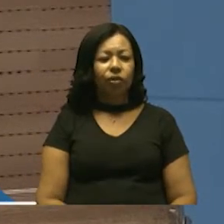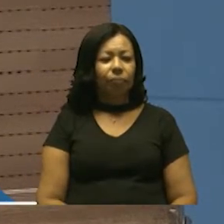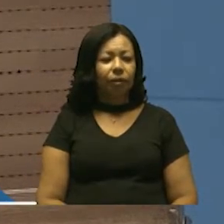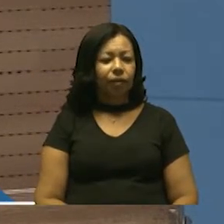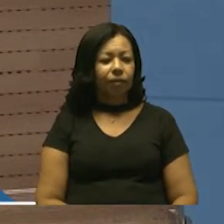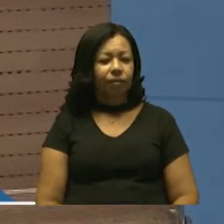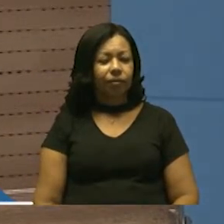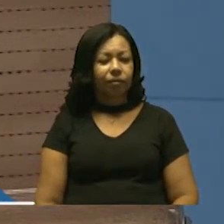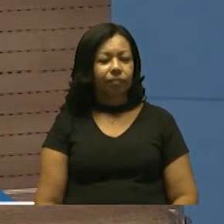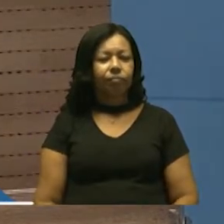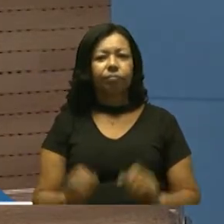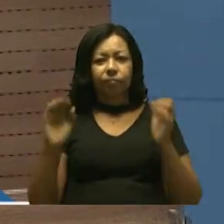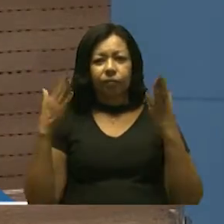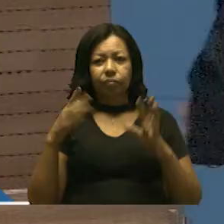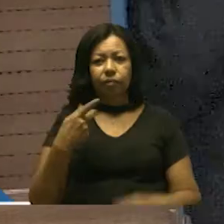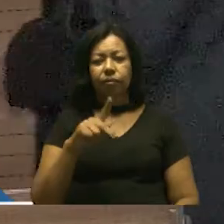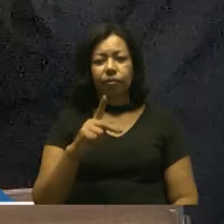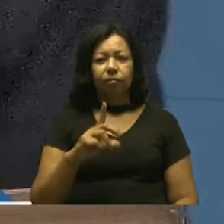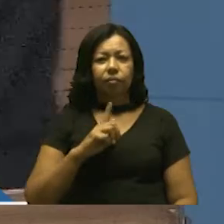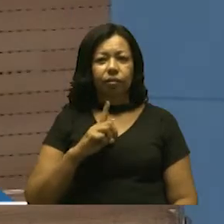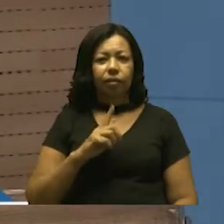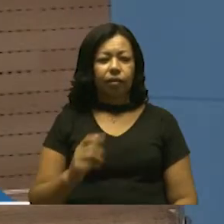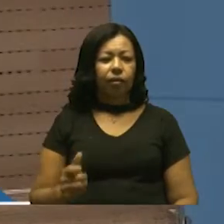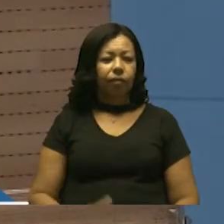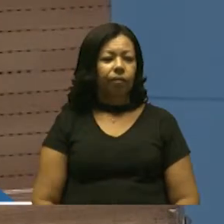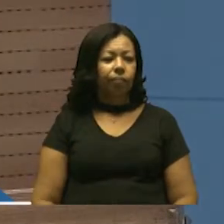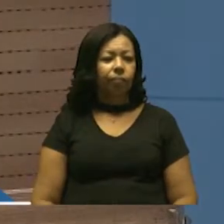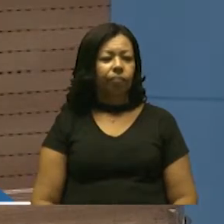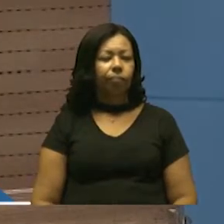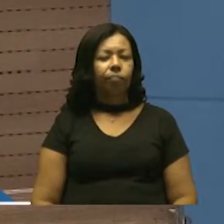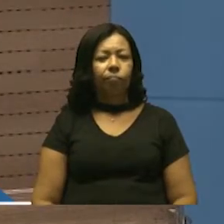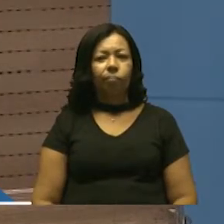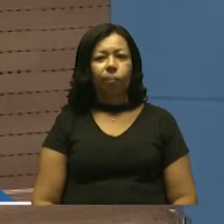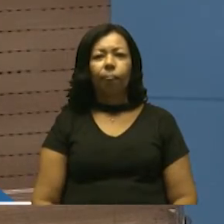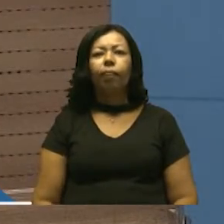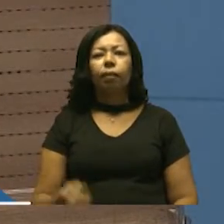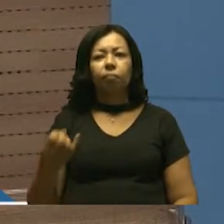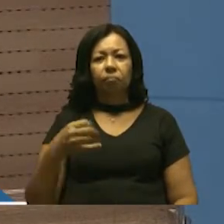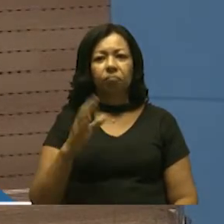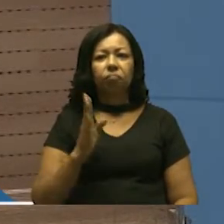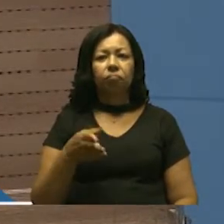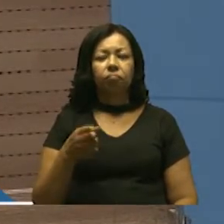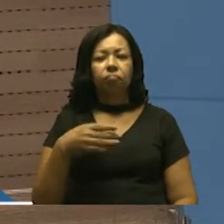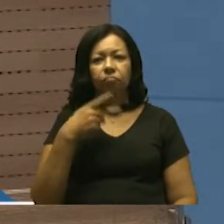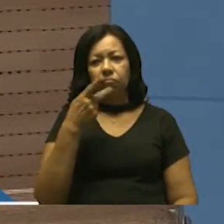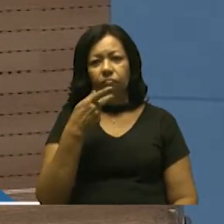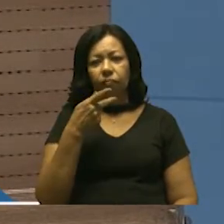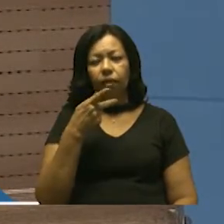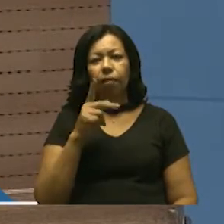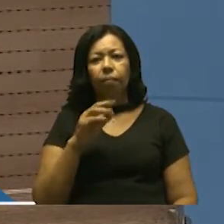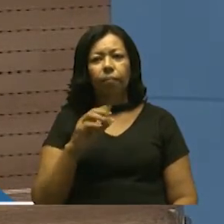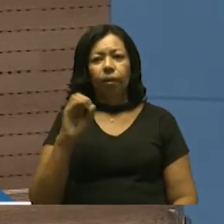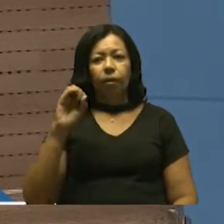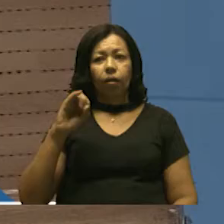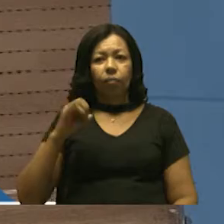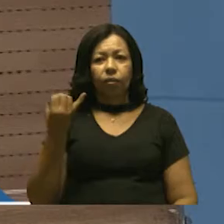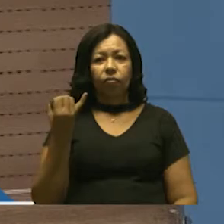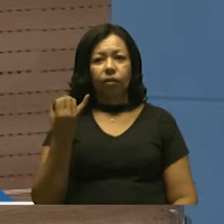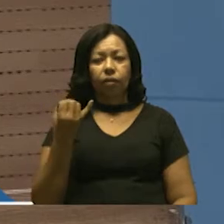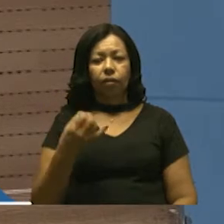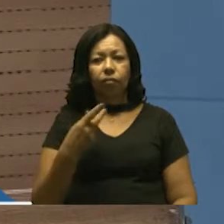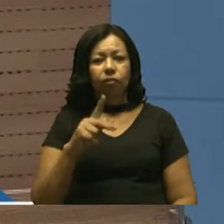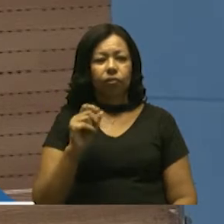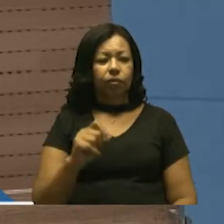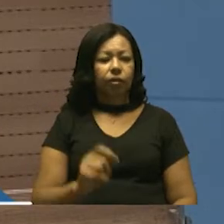Delbrando, parabenizando, tenho o meu voto, tenho o meu sim, que já está registrado, mas quero aproveitar a oportunidade